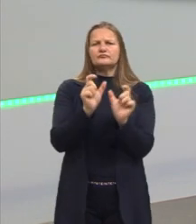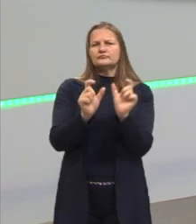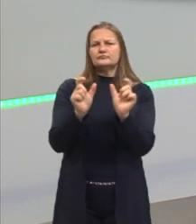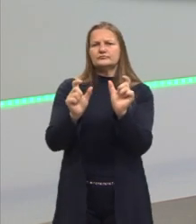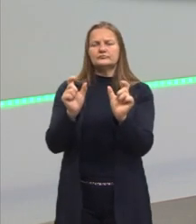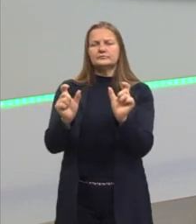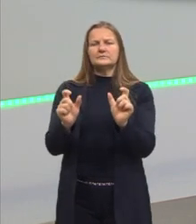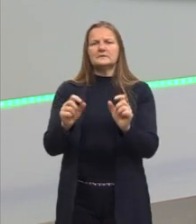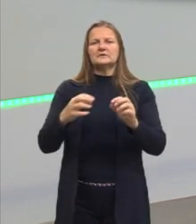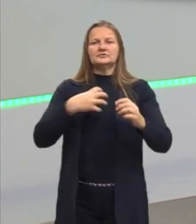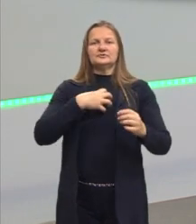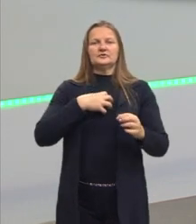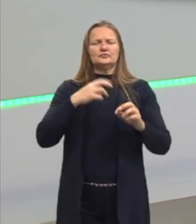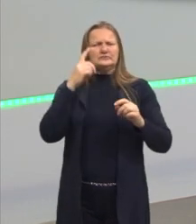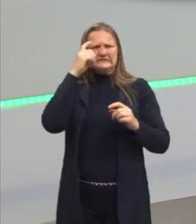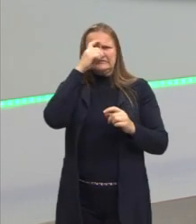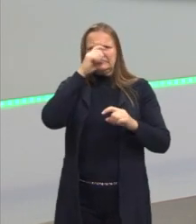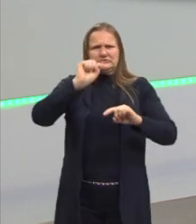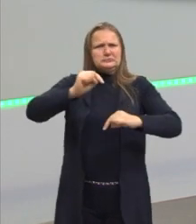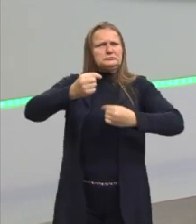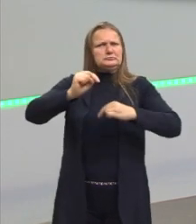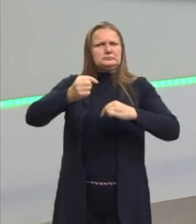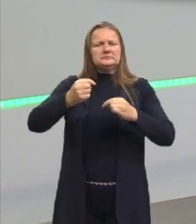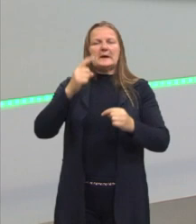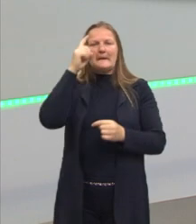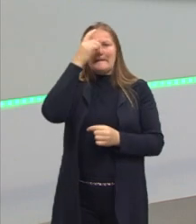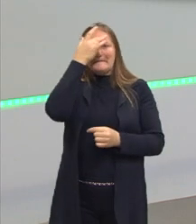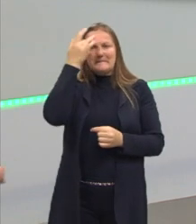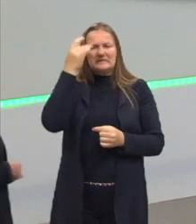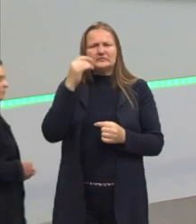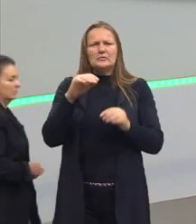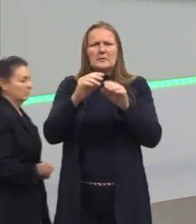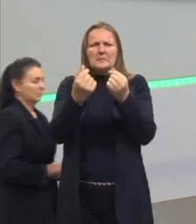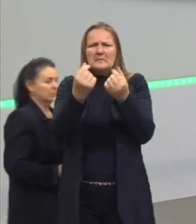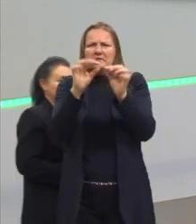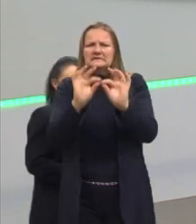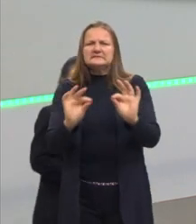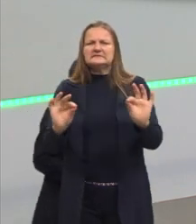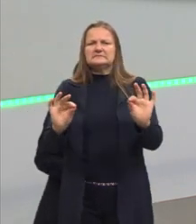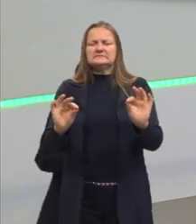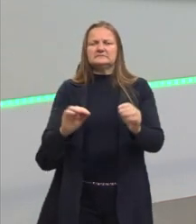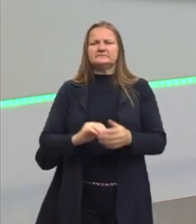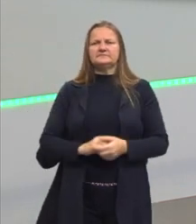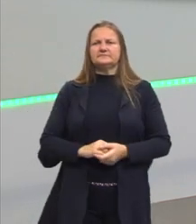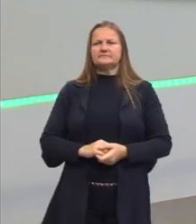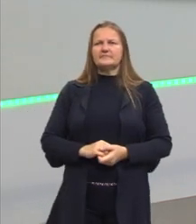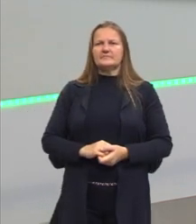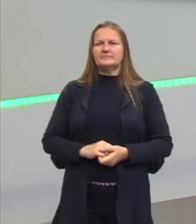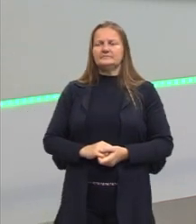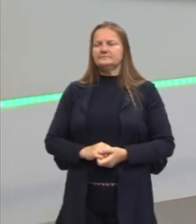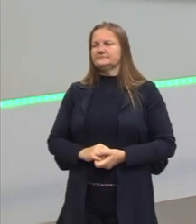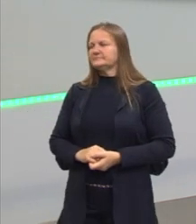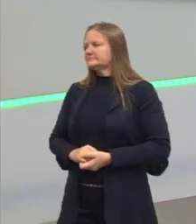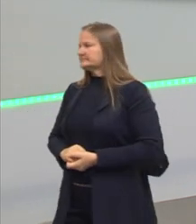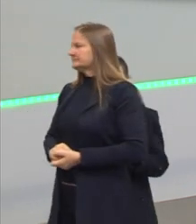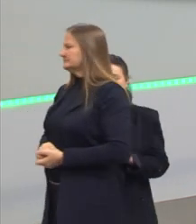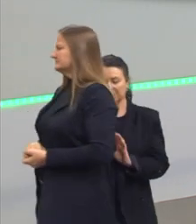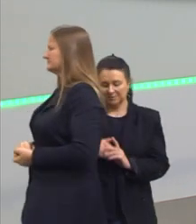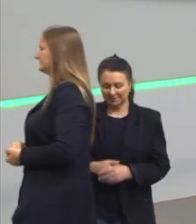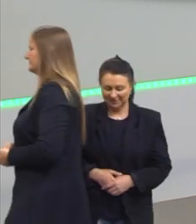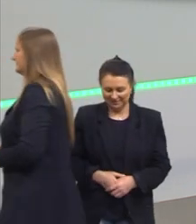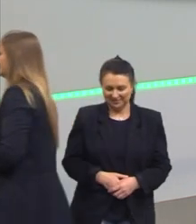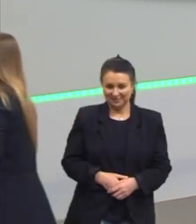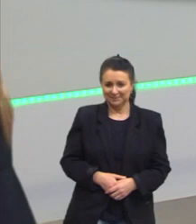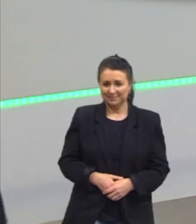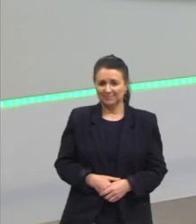maneira difícil para as pessoas de mais baixa renda, das pessoas que estão mais marginalizadas na sociedade. Então,